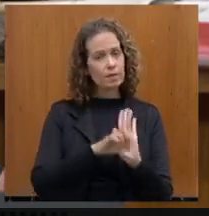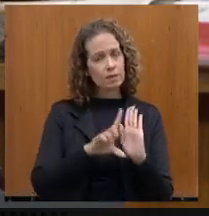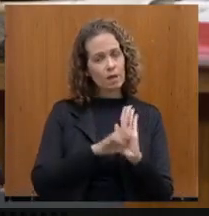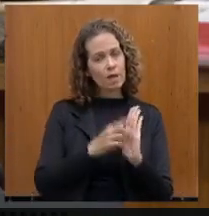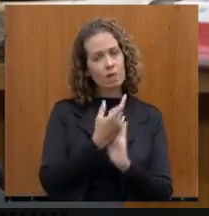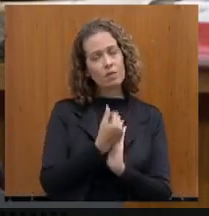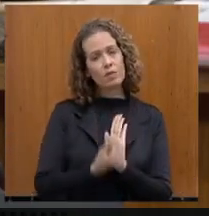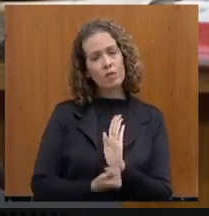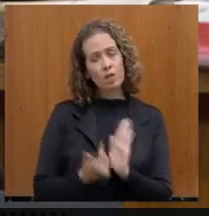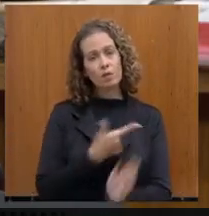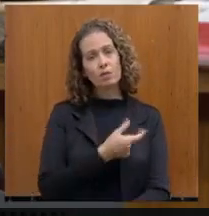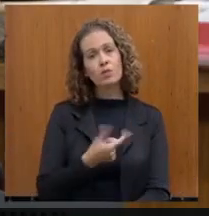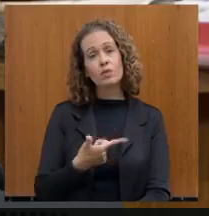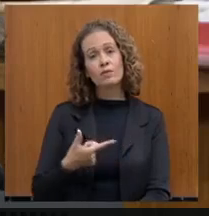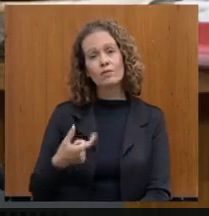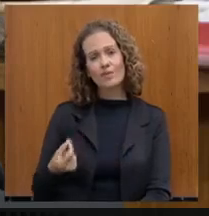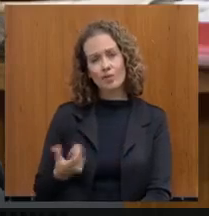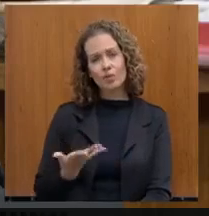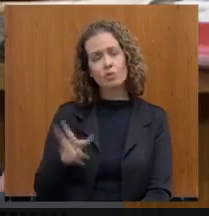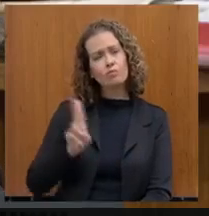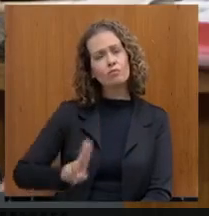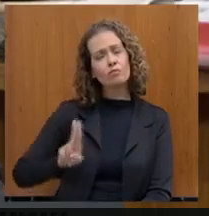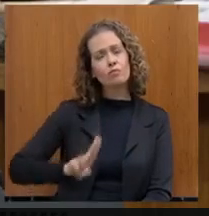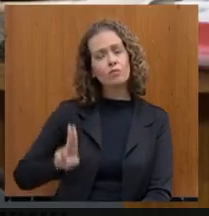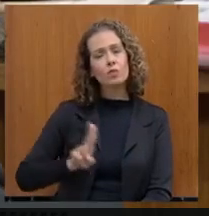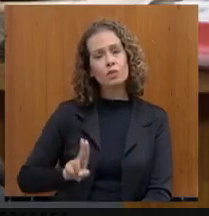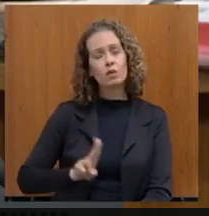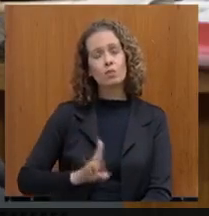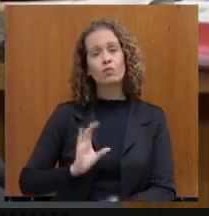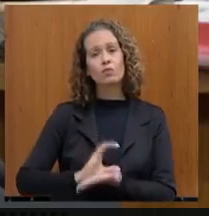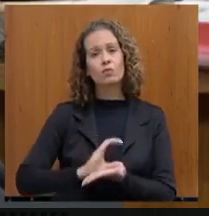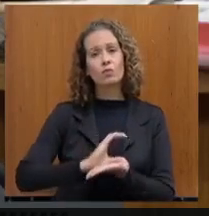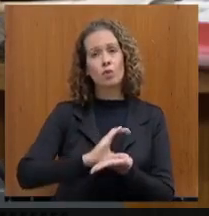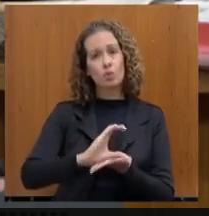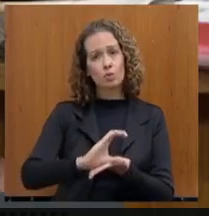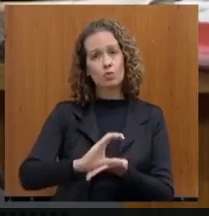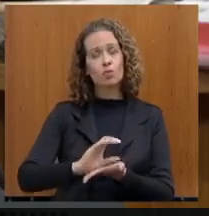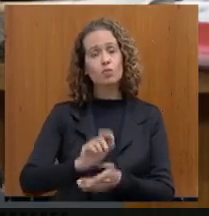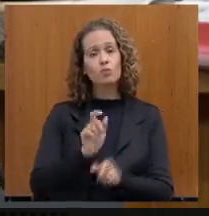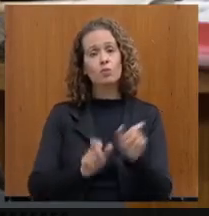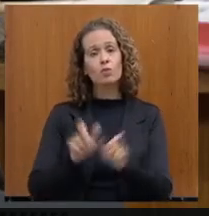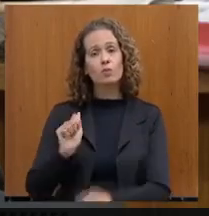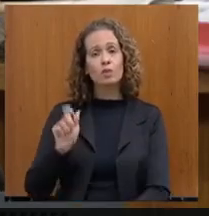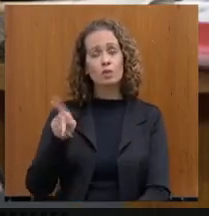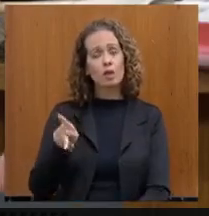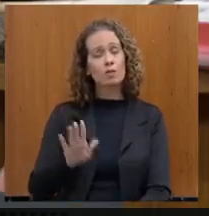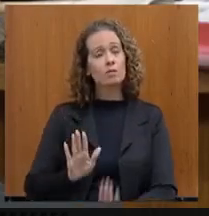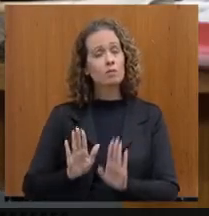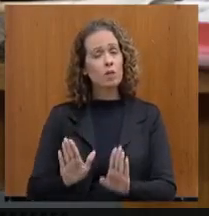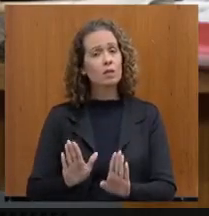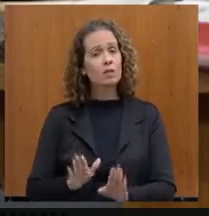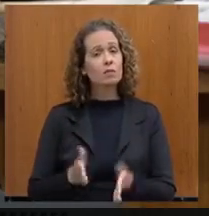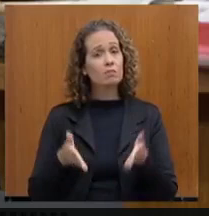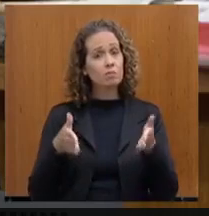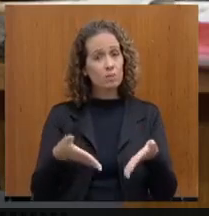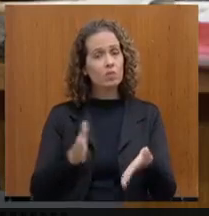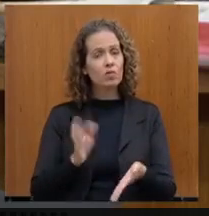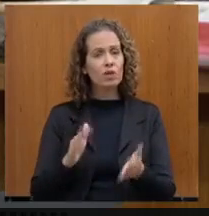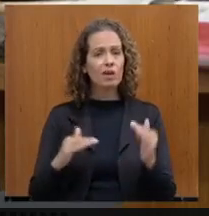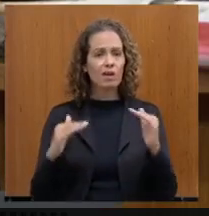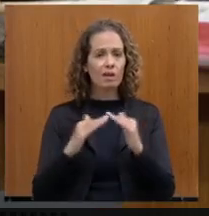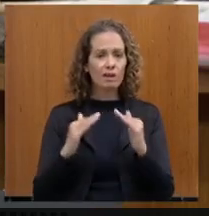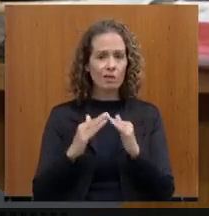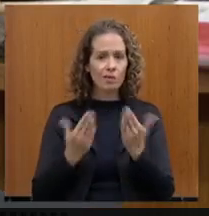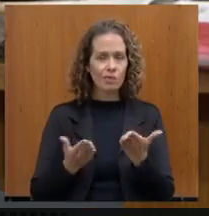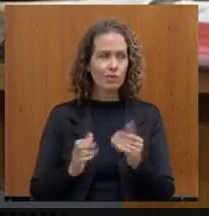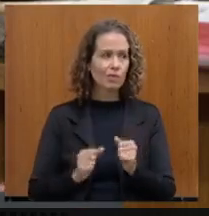orçamentária aqui em 2020 com relação à utilização de recursos de aposentados, mas o mesmo já foi objeto de acordo com o Tribunal de Contas do